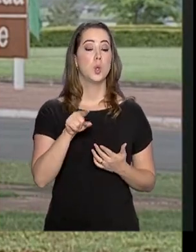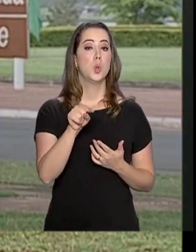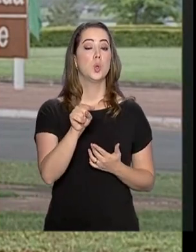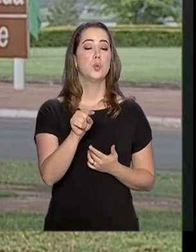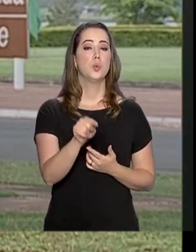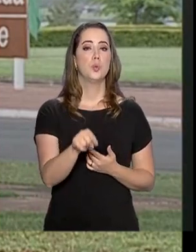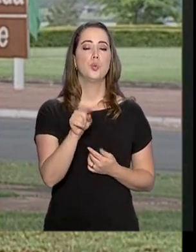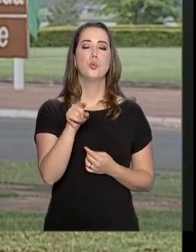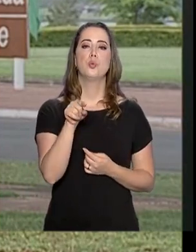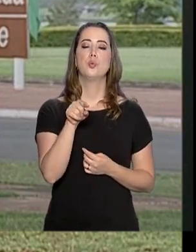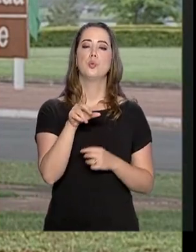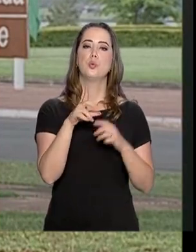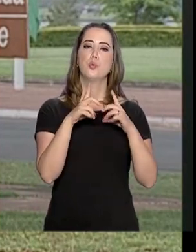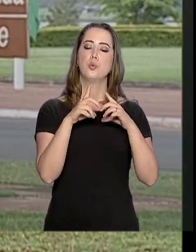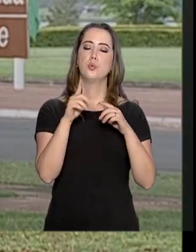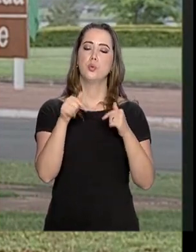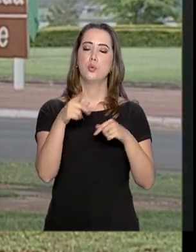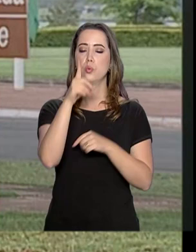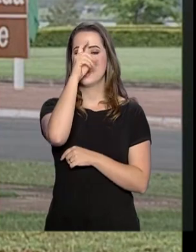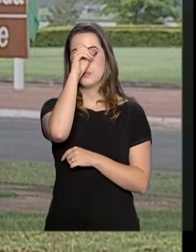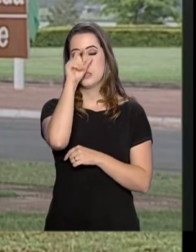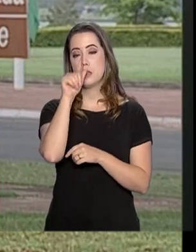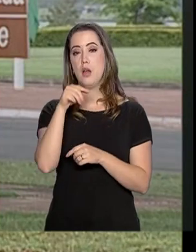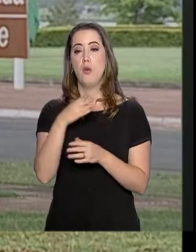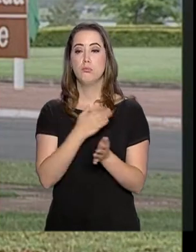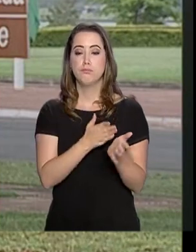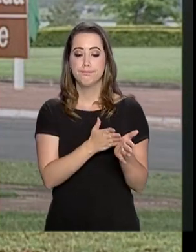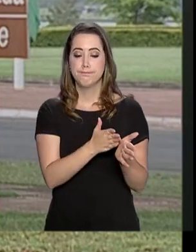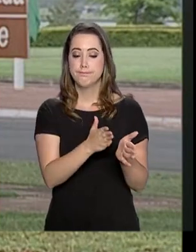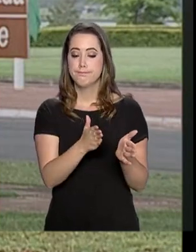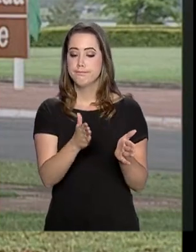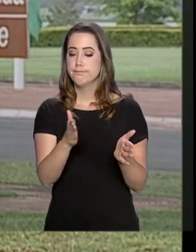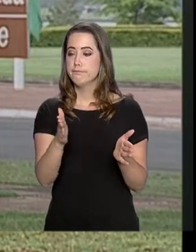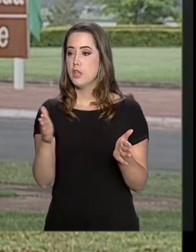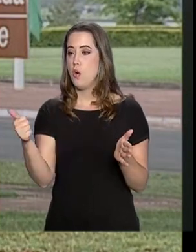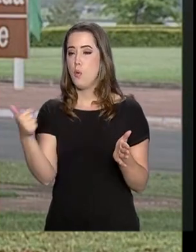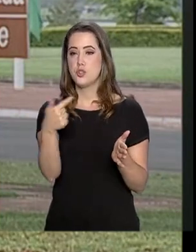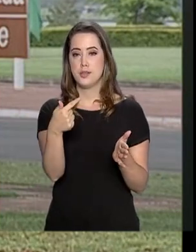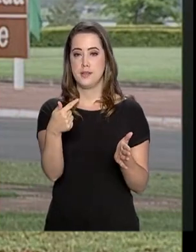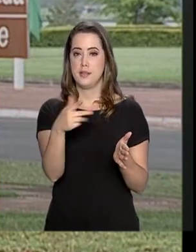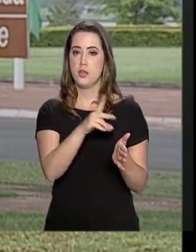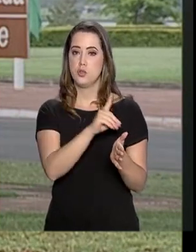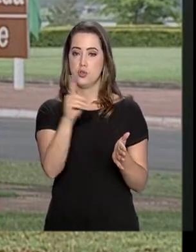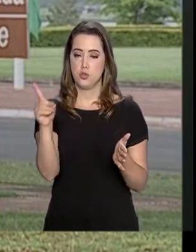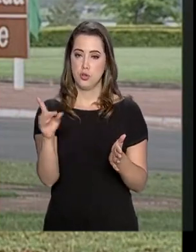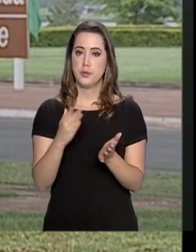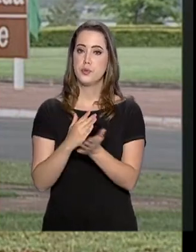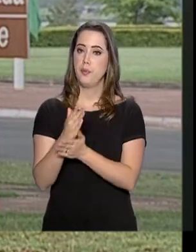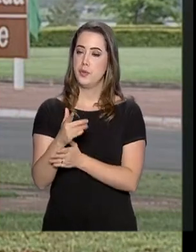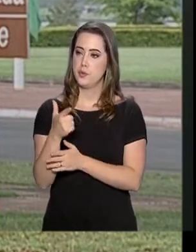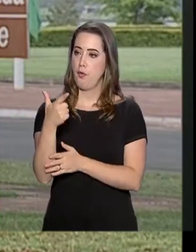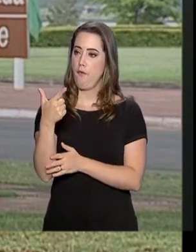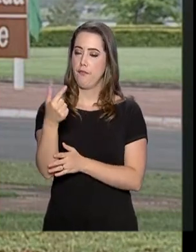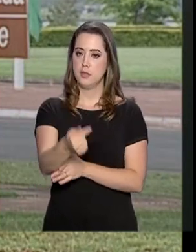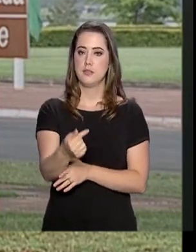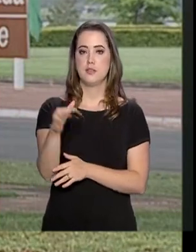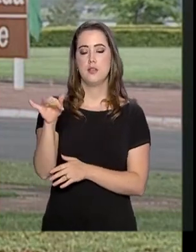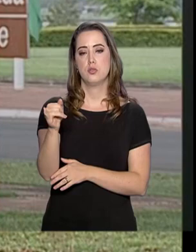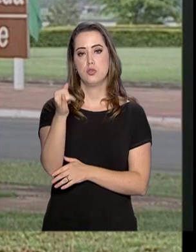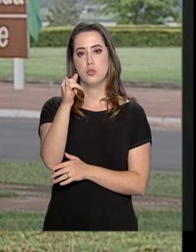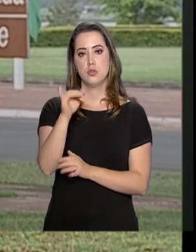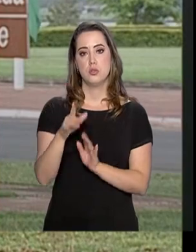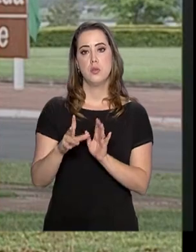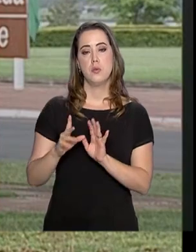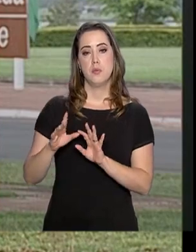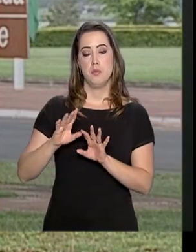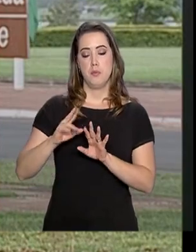17 dias de internação. Ele foi internado no dia 27 de janeiro para ser submetido a uma cirurgia de